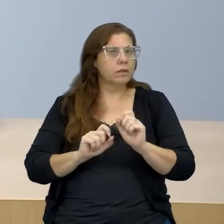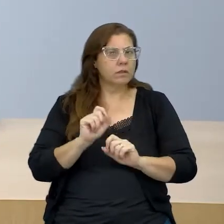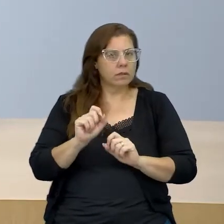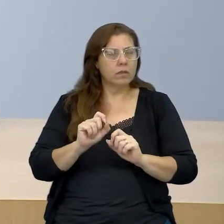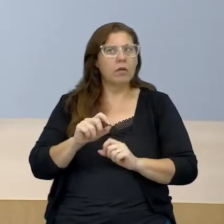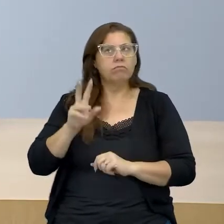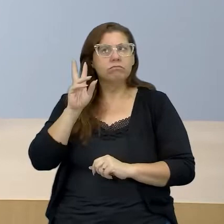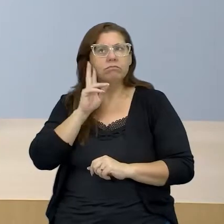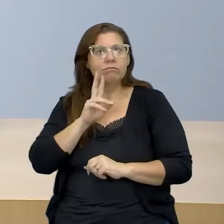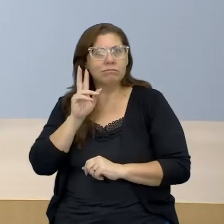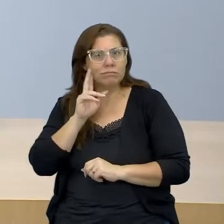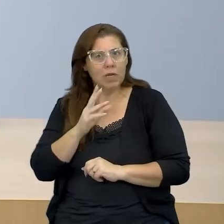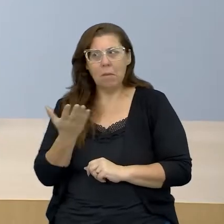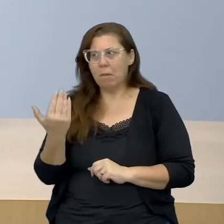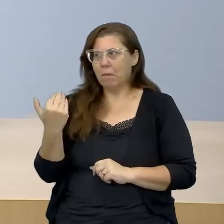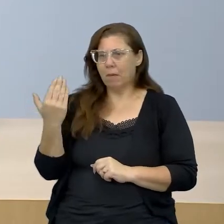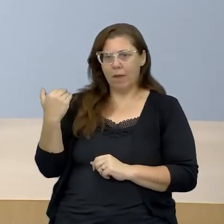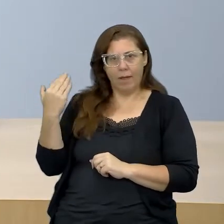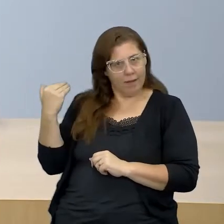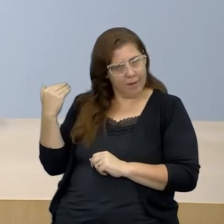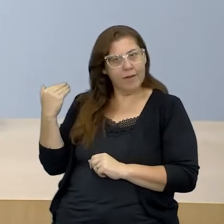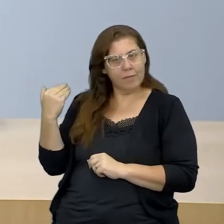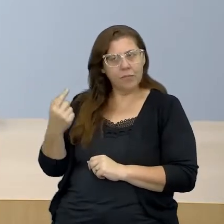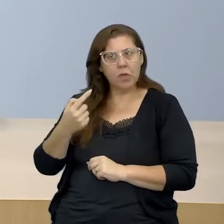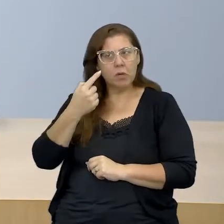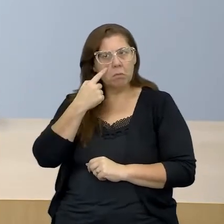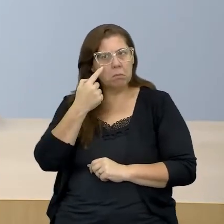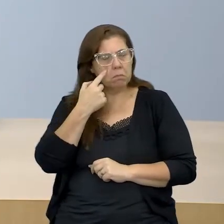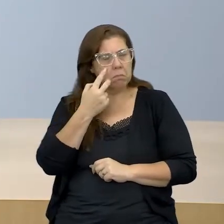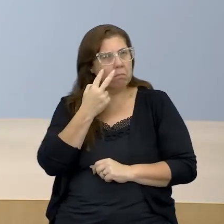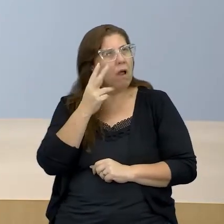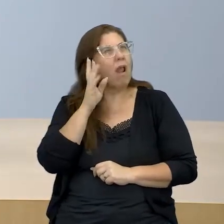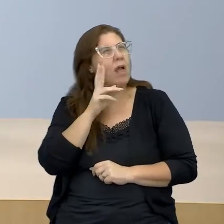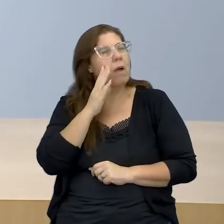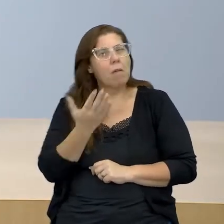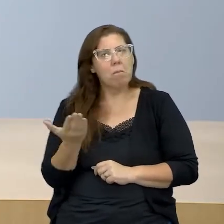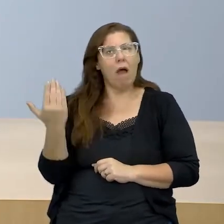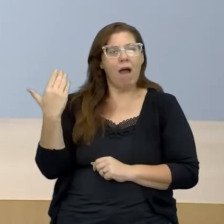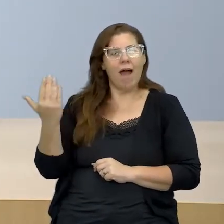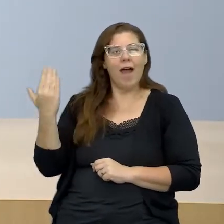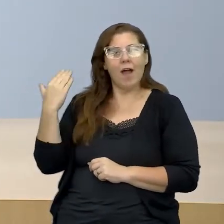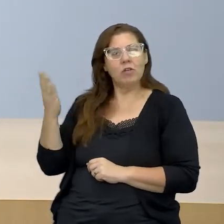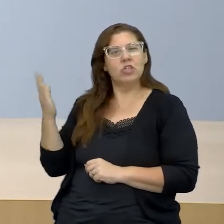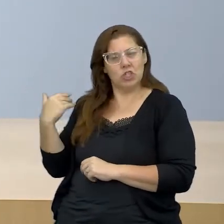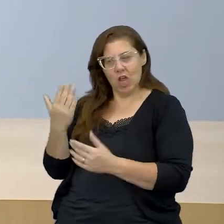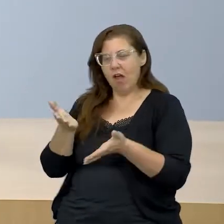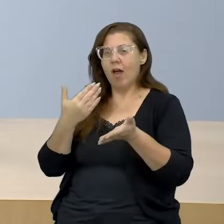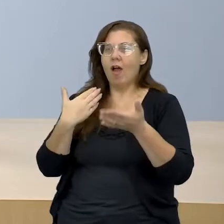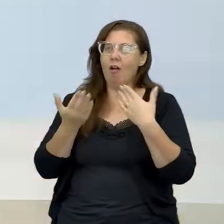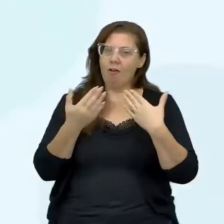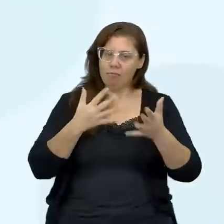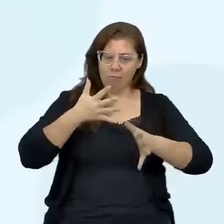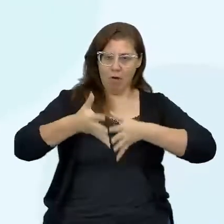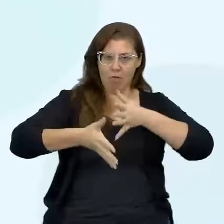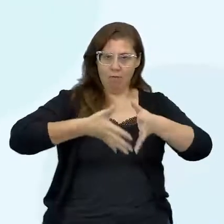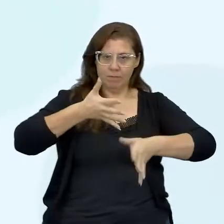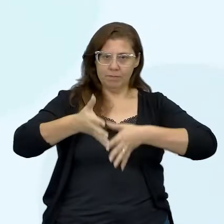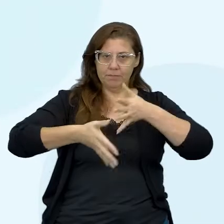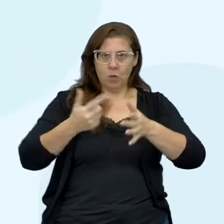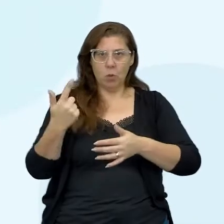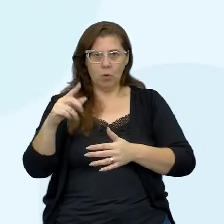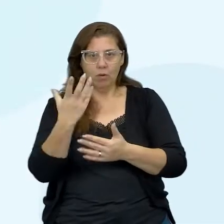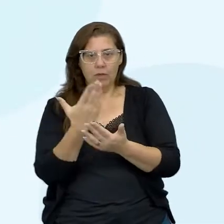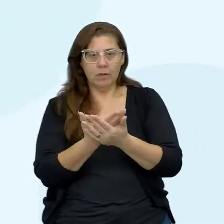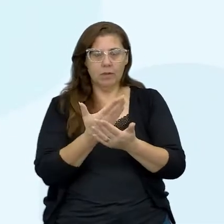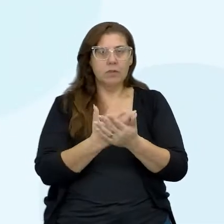recapitulação, a gente costuma rever um pouquinho do que conversamos em aulas anteriores.